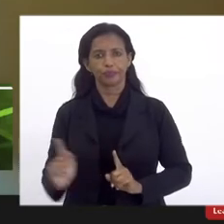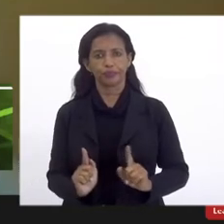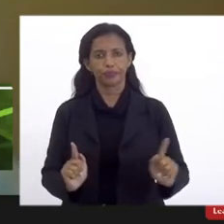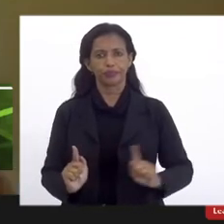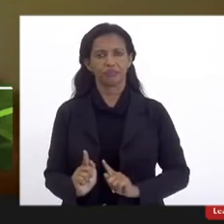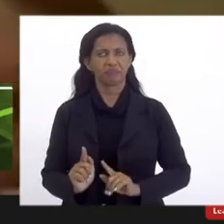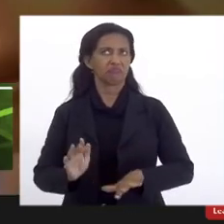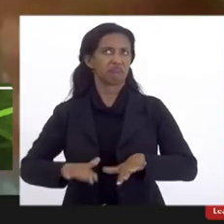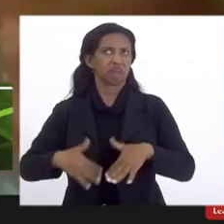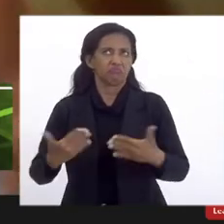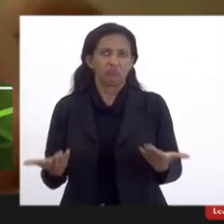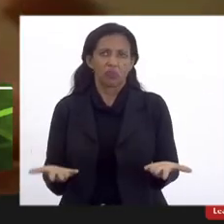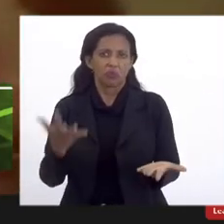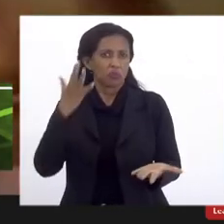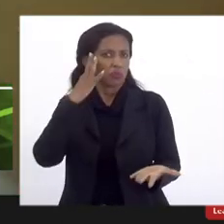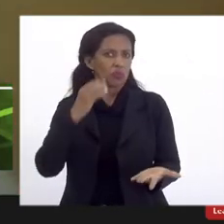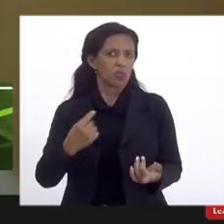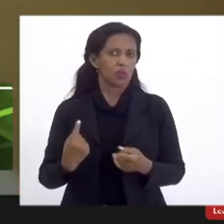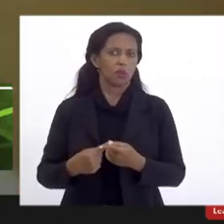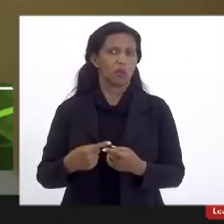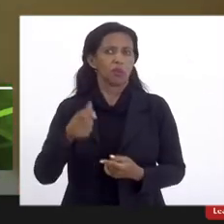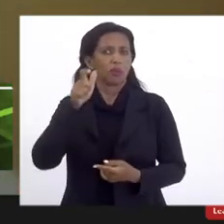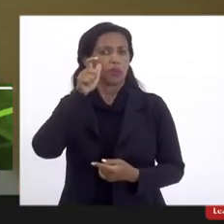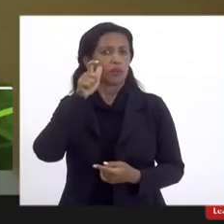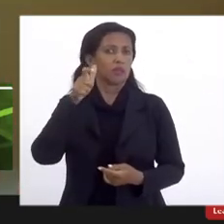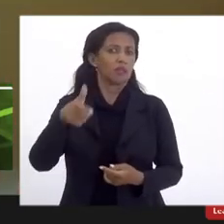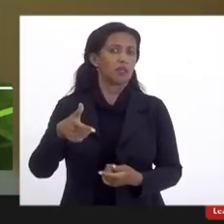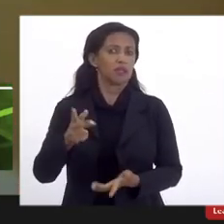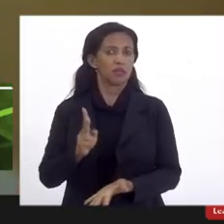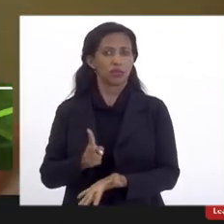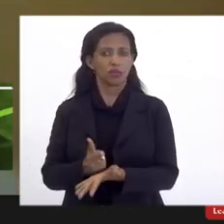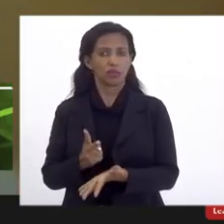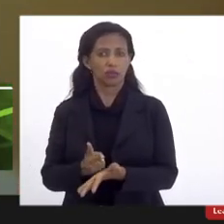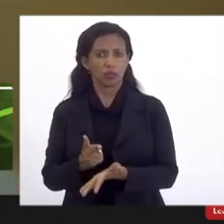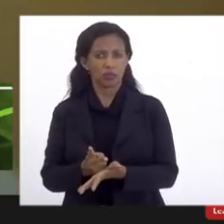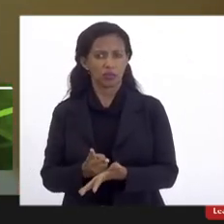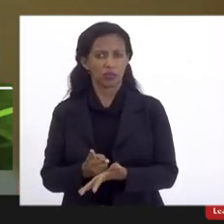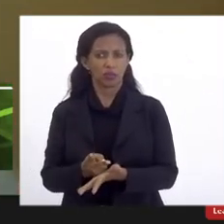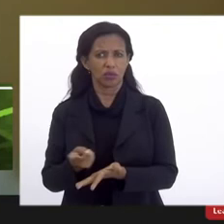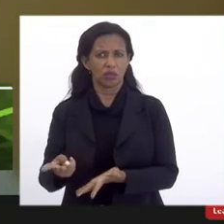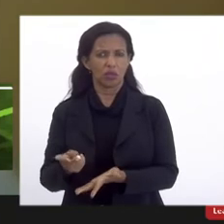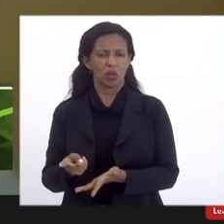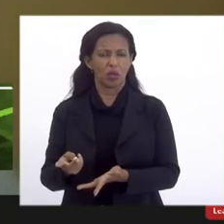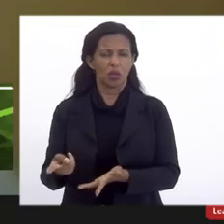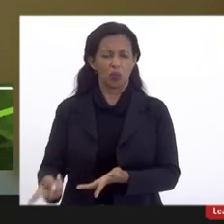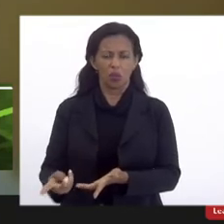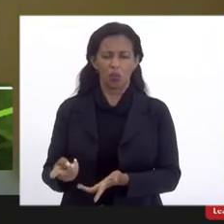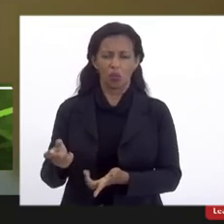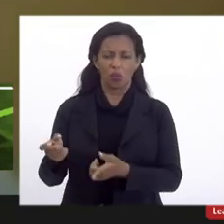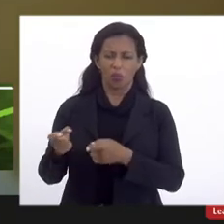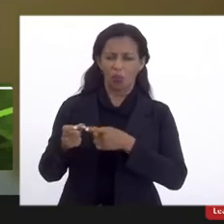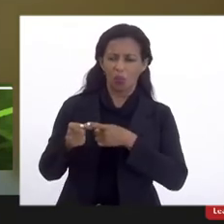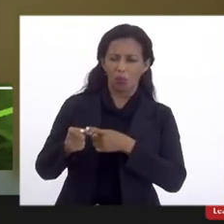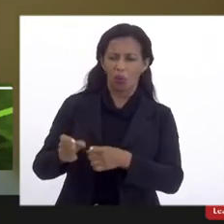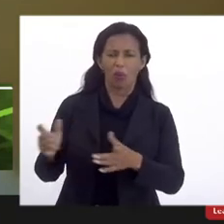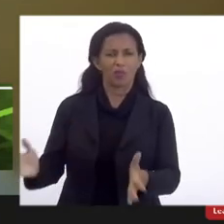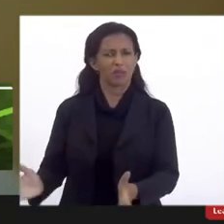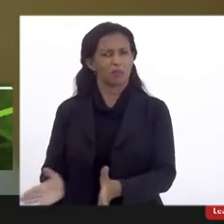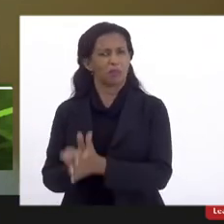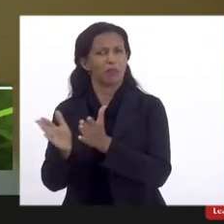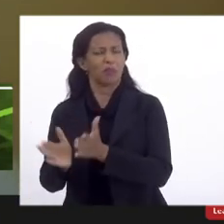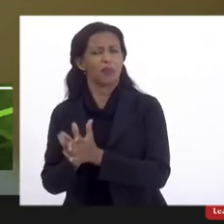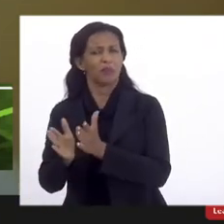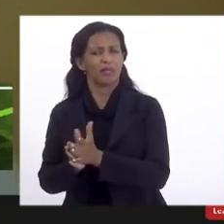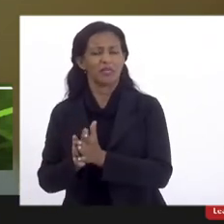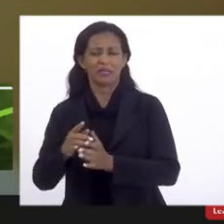não sei por que o interesse em continuar com essa pecha da pobreza e de que nós temos